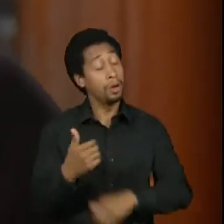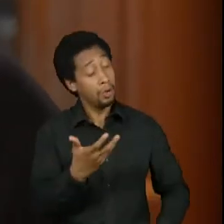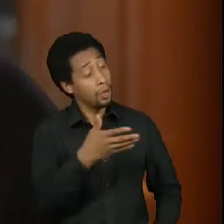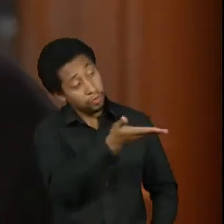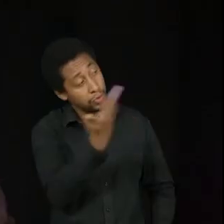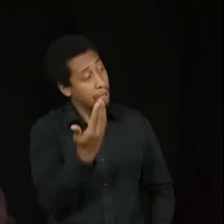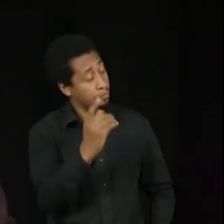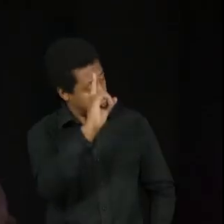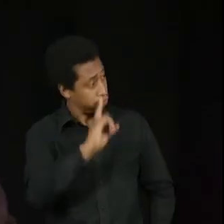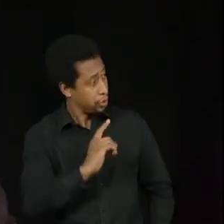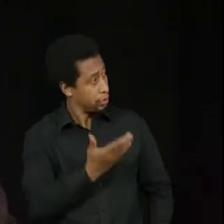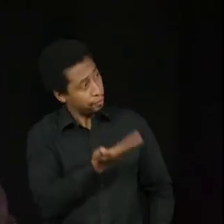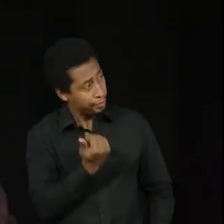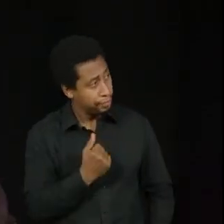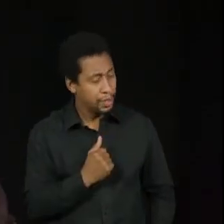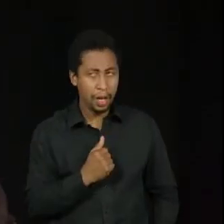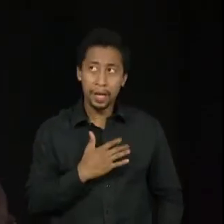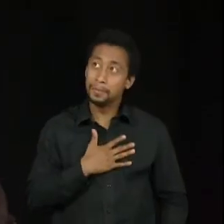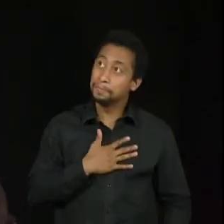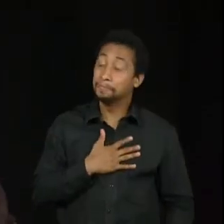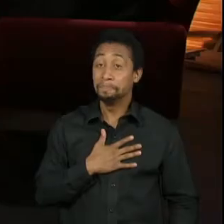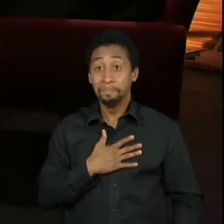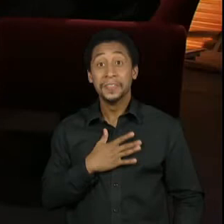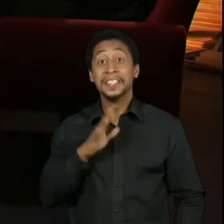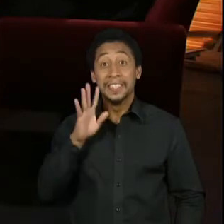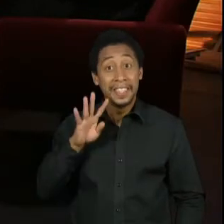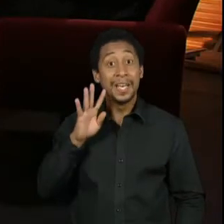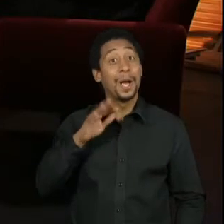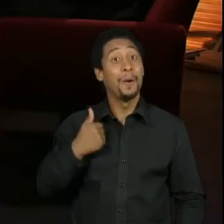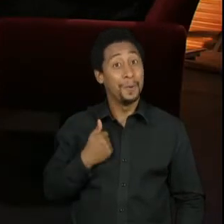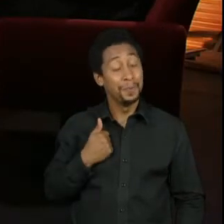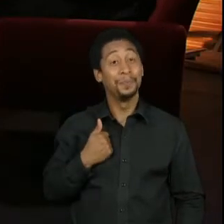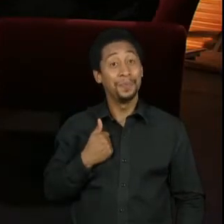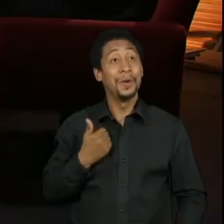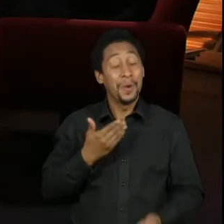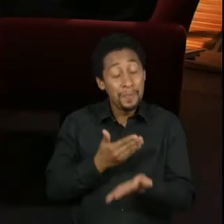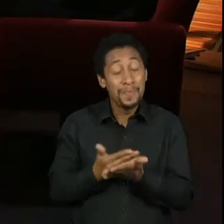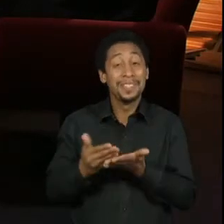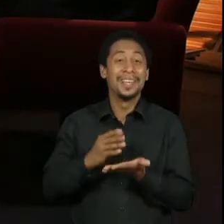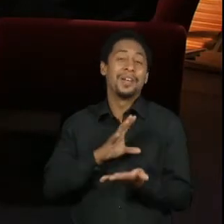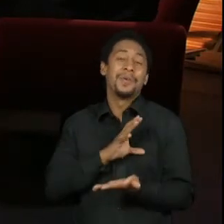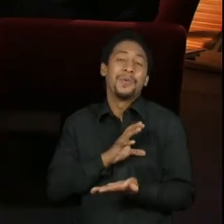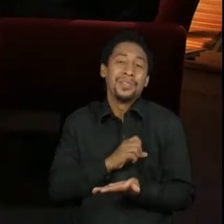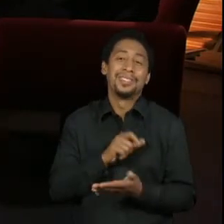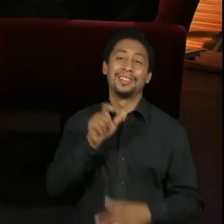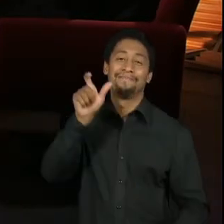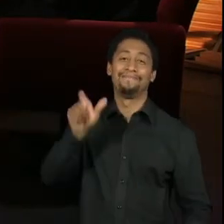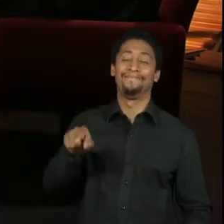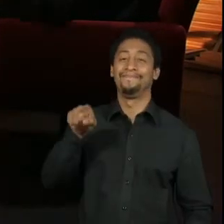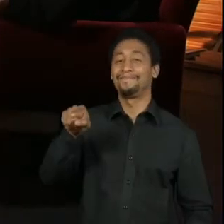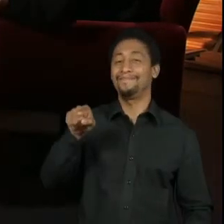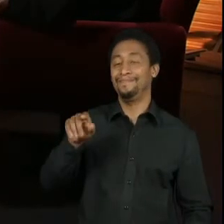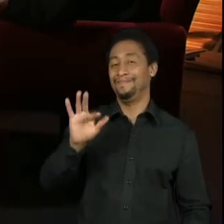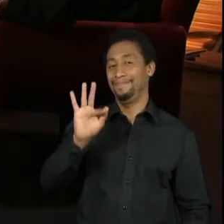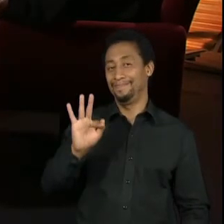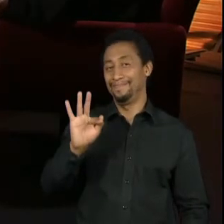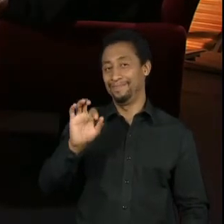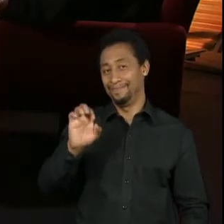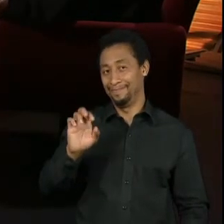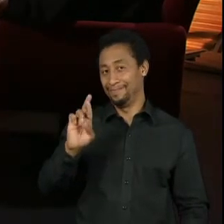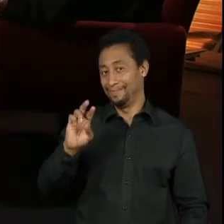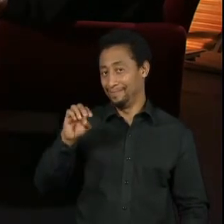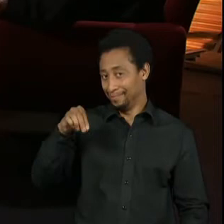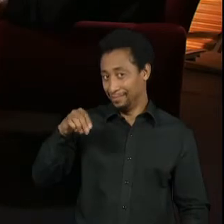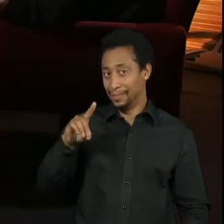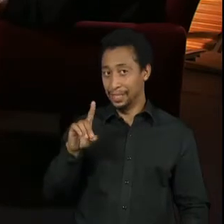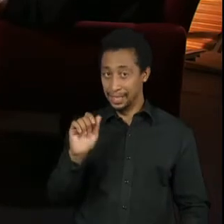bacana, eu achei bacana porque eu aprendi a gostar da Fernanda com o tempo, eu tinha preconceito com a Fernanda. Qual?